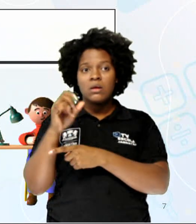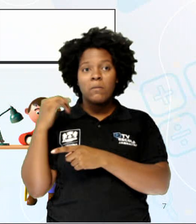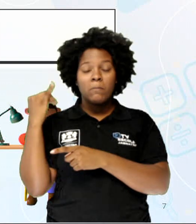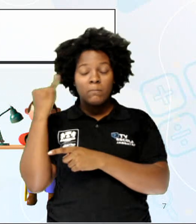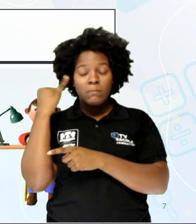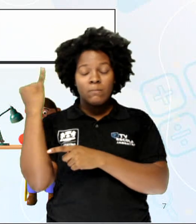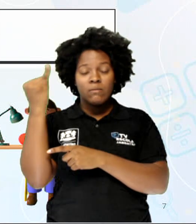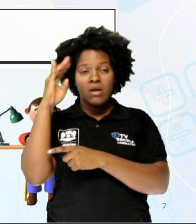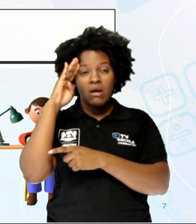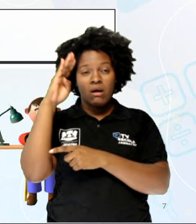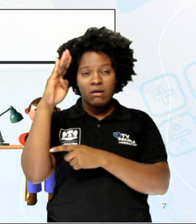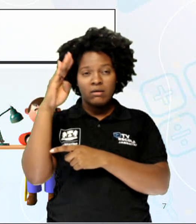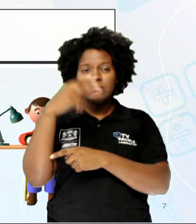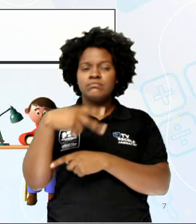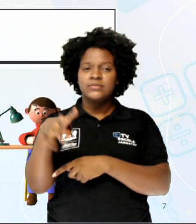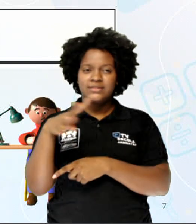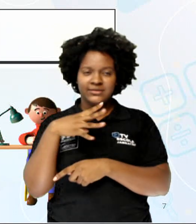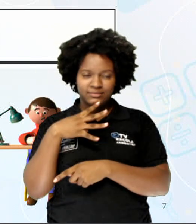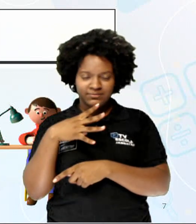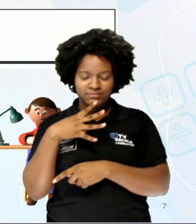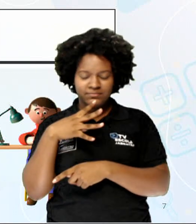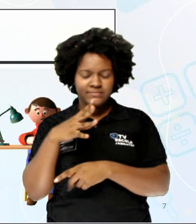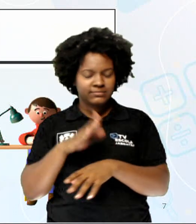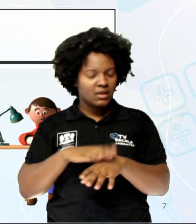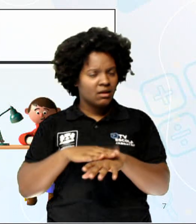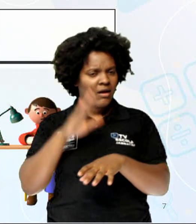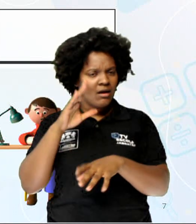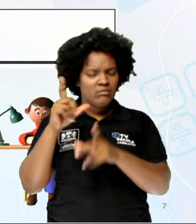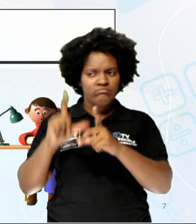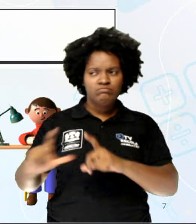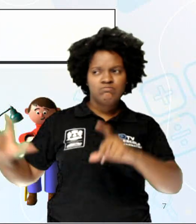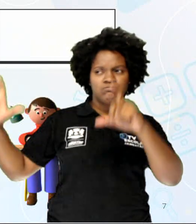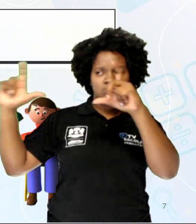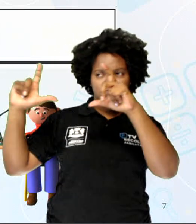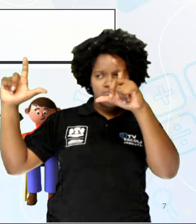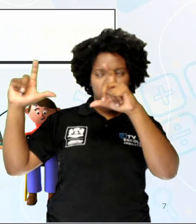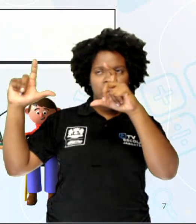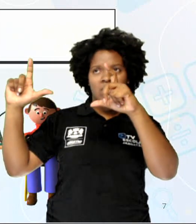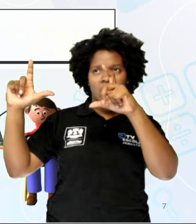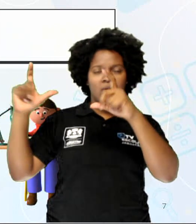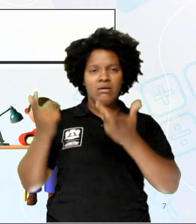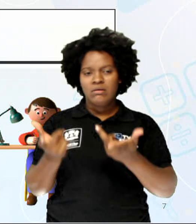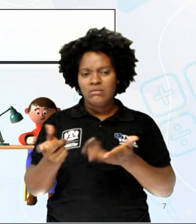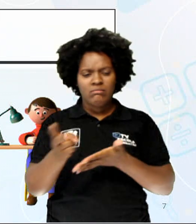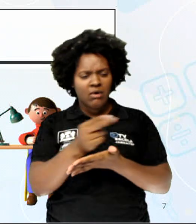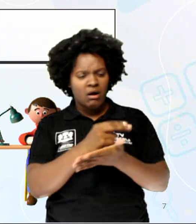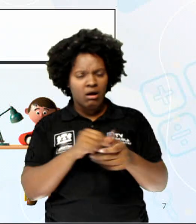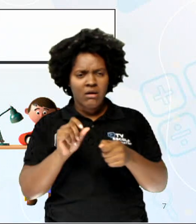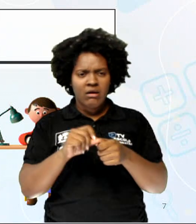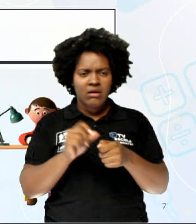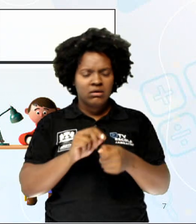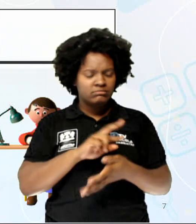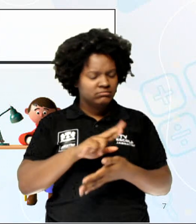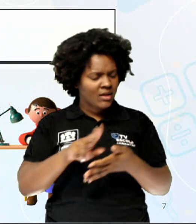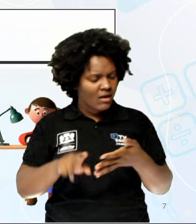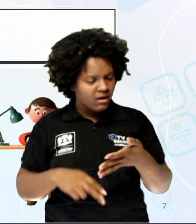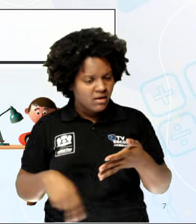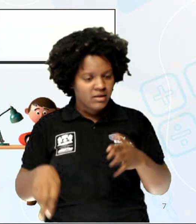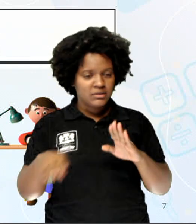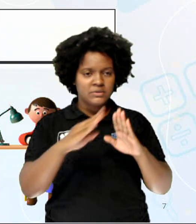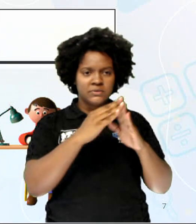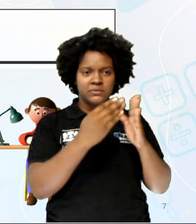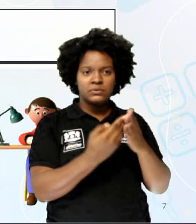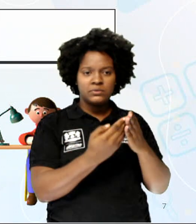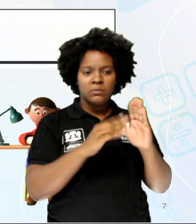Eu sei que vocês já conhecem muito eles, já devem ter feito várias histórias em quadrinhos na escola e